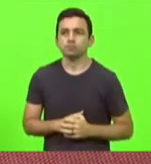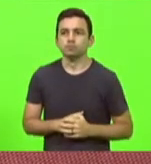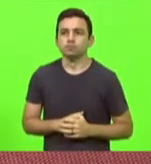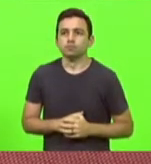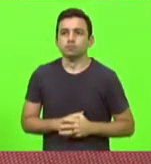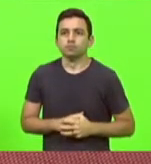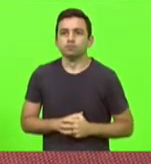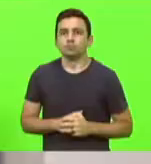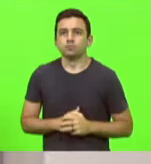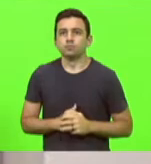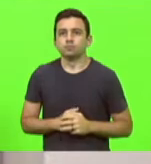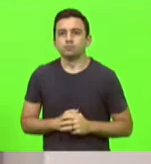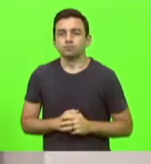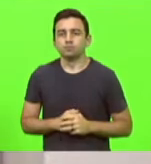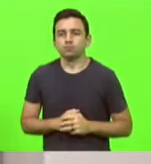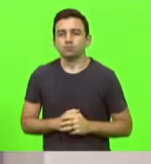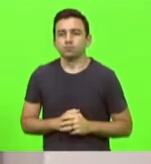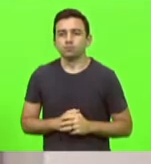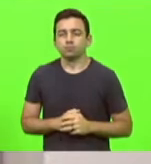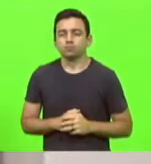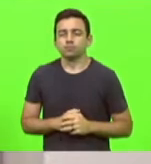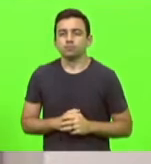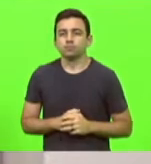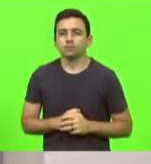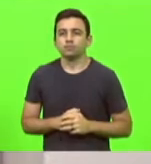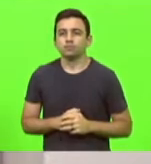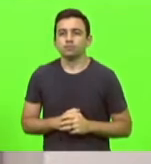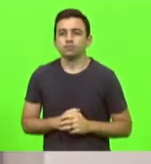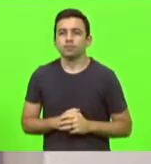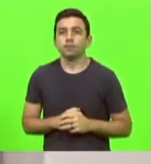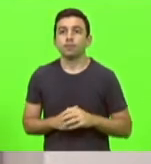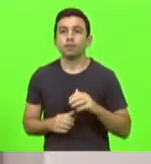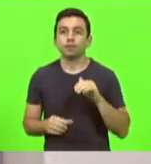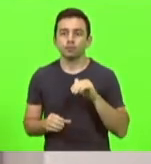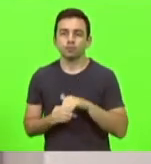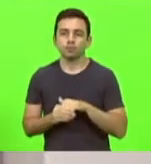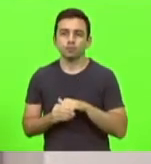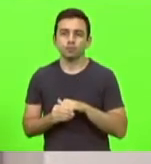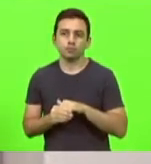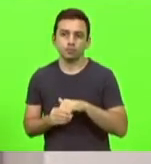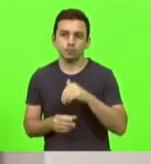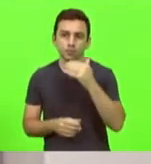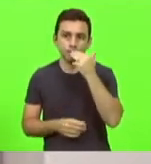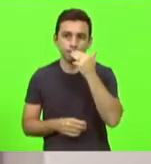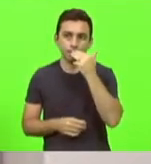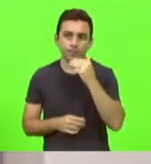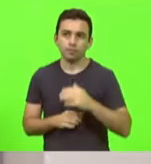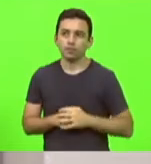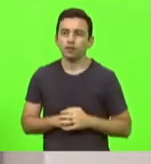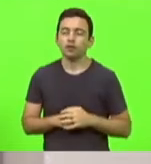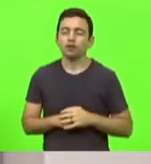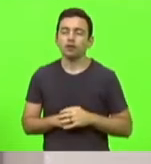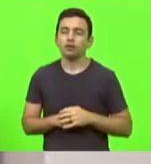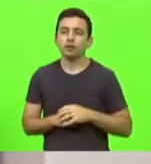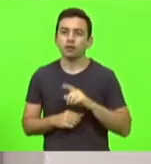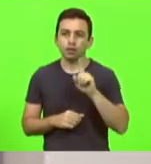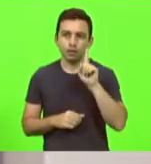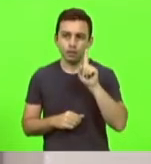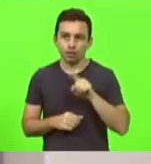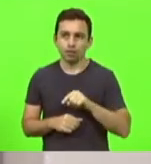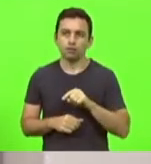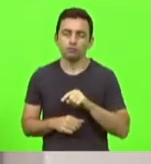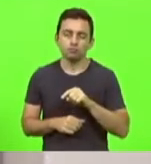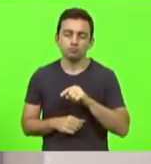Obrigado, deputado. Como vota o deputado Sérgio Mota? Maurício Scudillac. Obrigado,